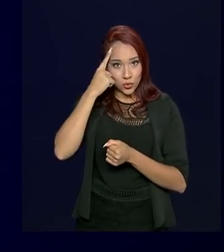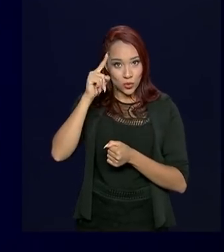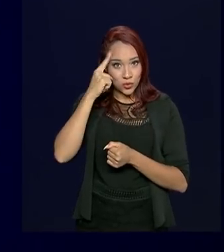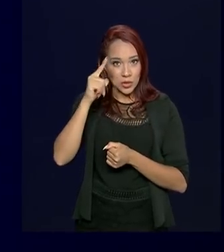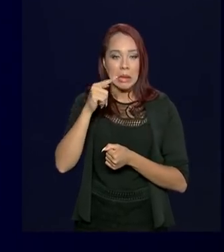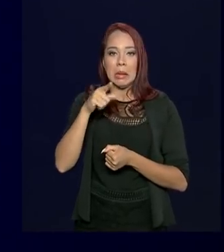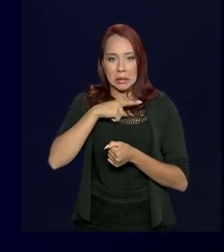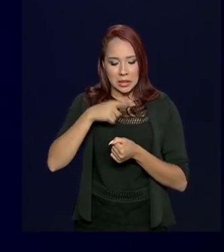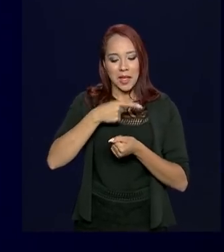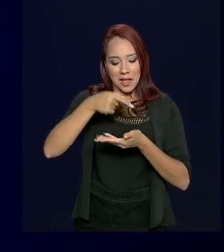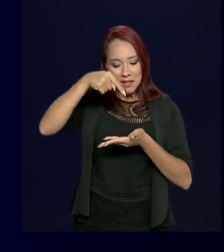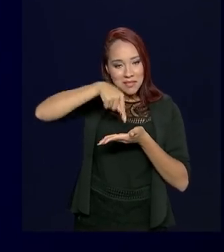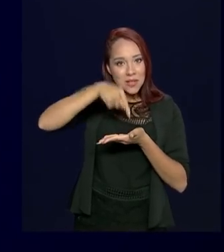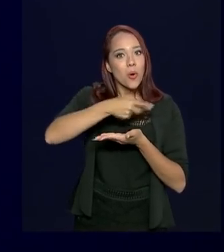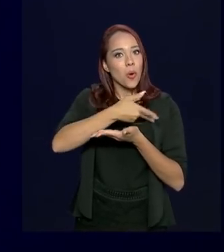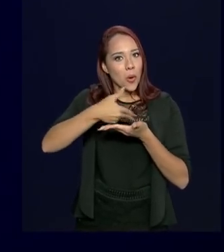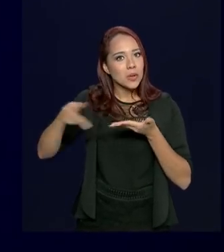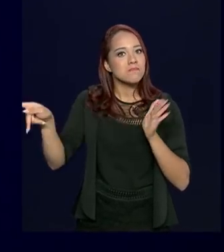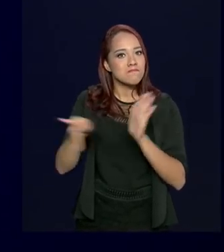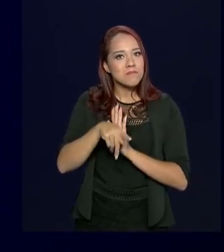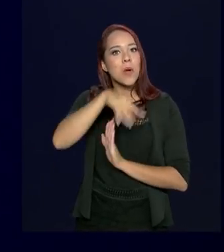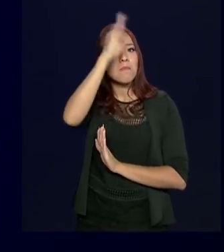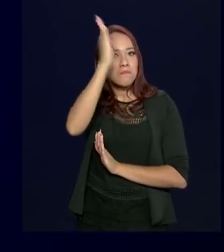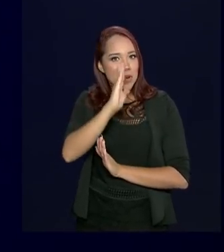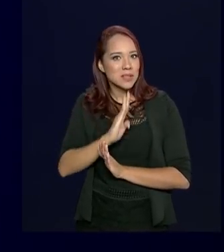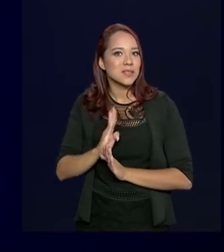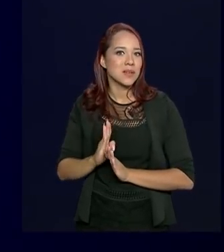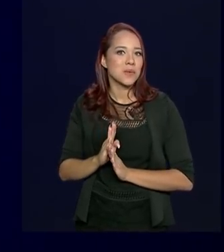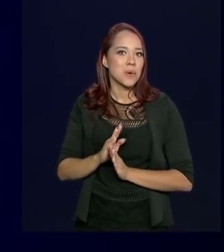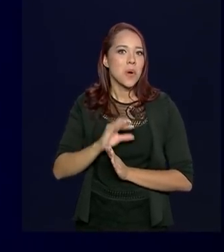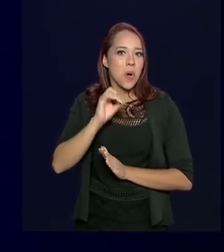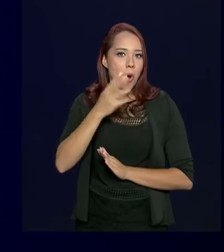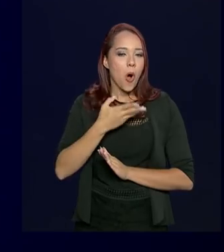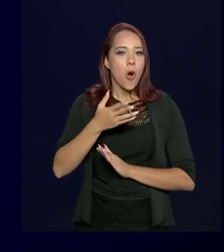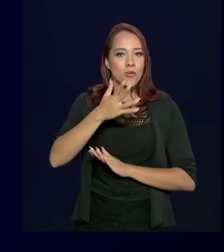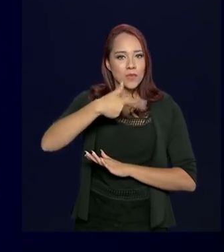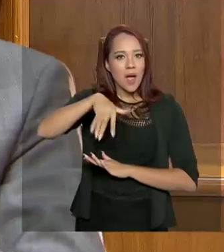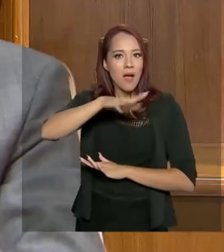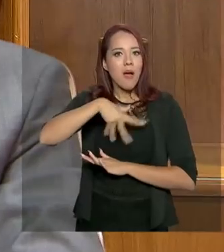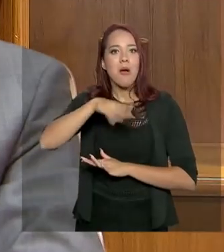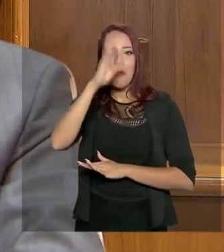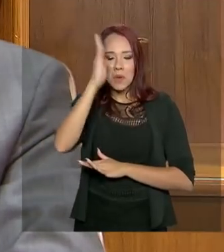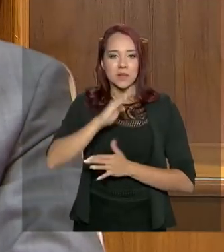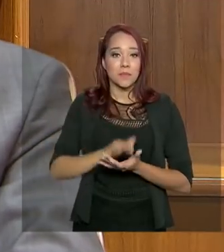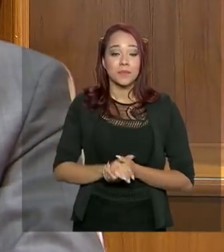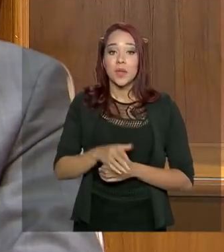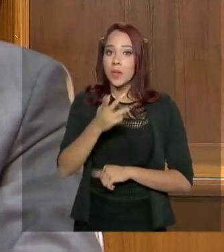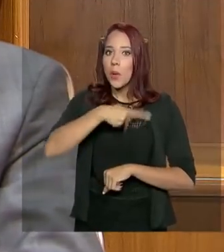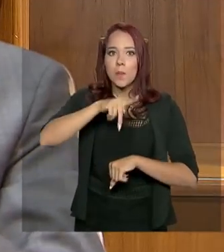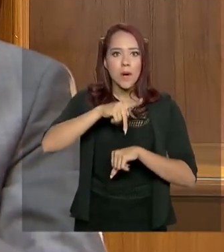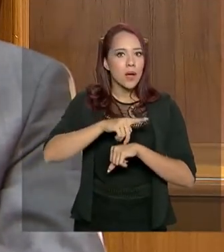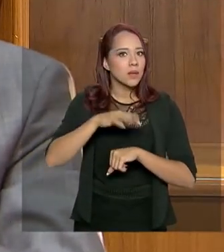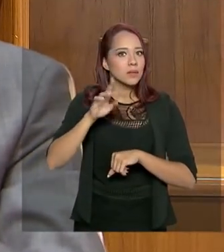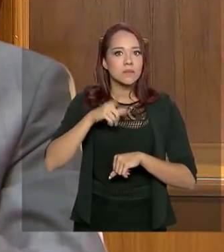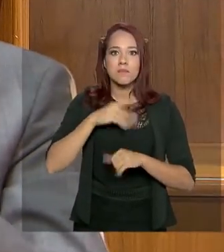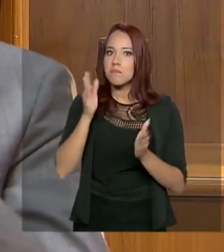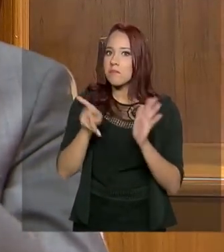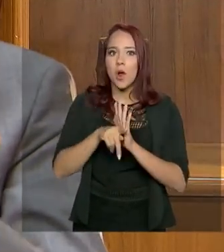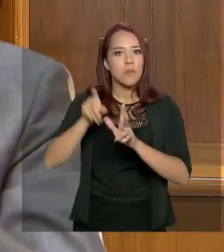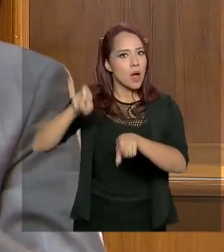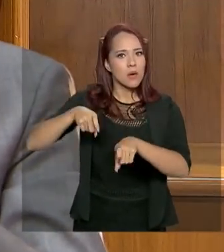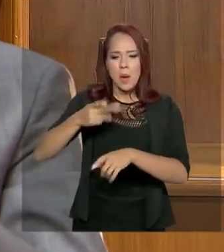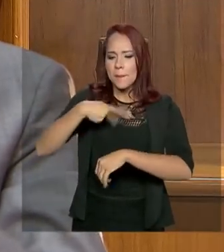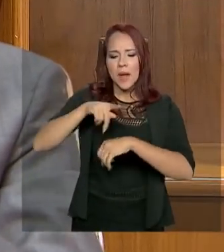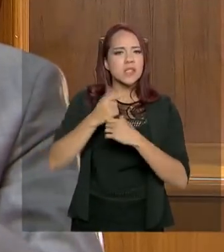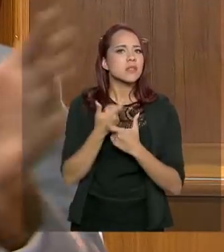alguma coisa que vem da agricultura ou da agropecuária brasileira. O país é inegavelmente um país de vocação agrícola. Somos um país